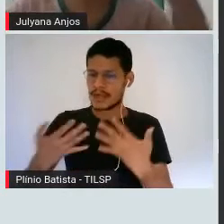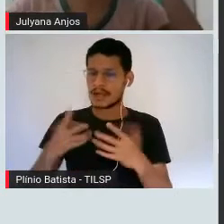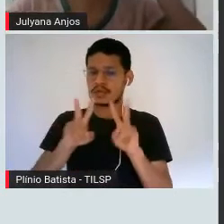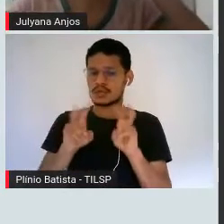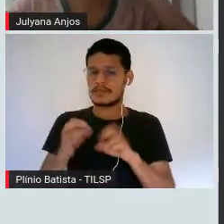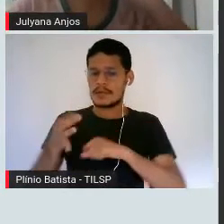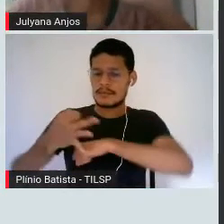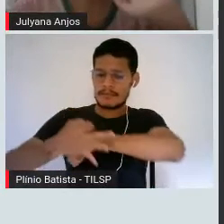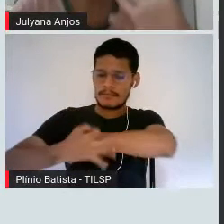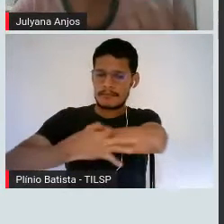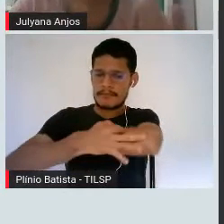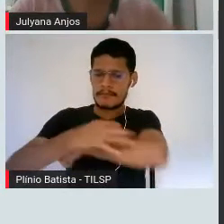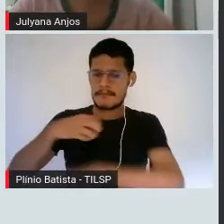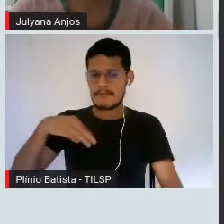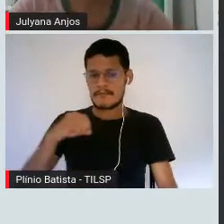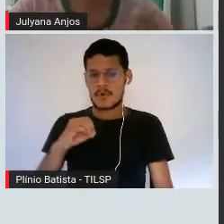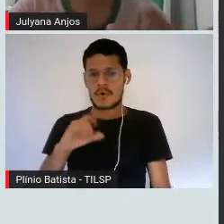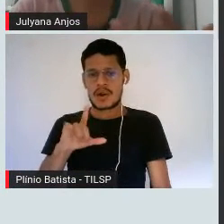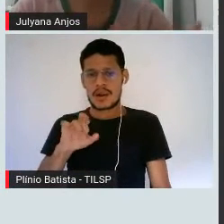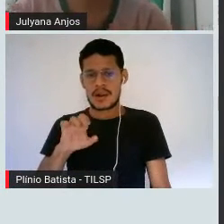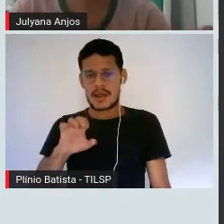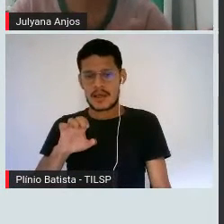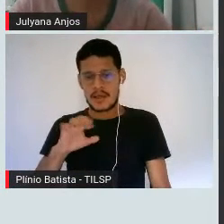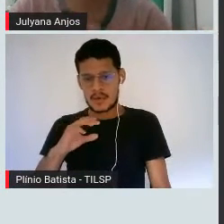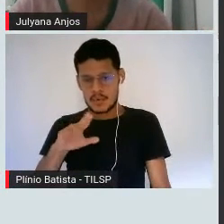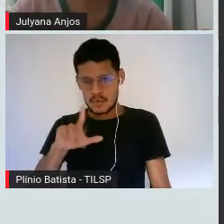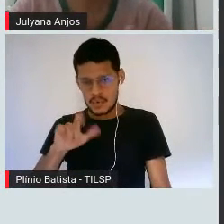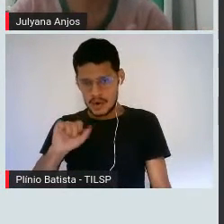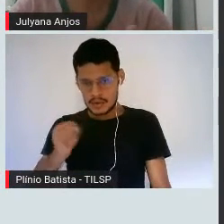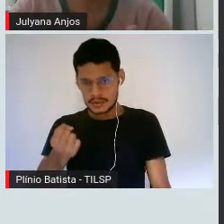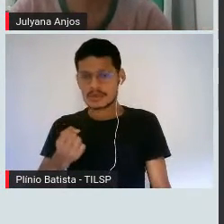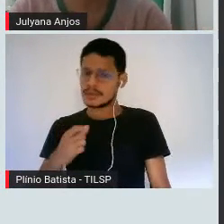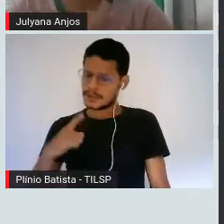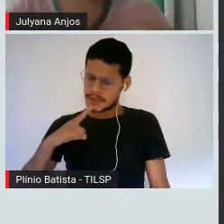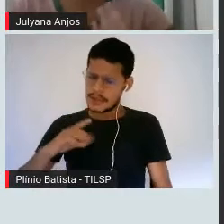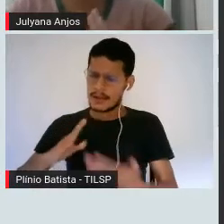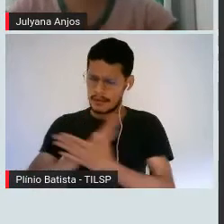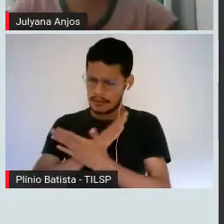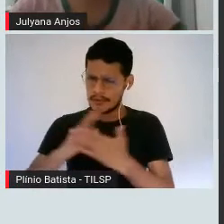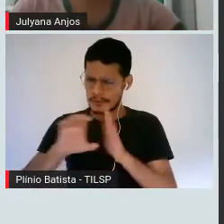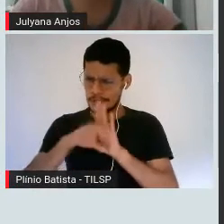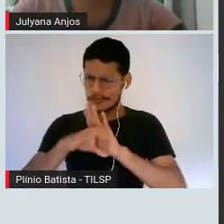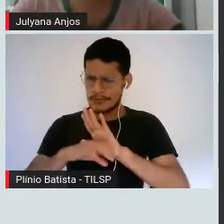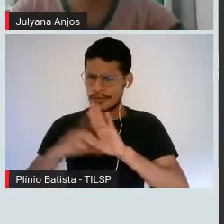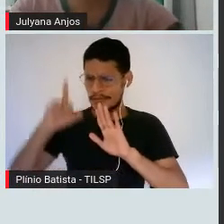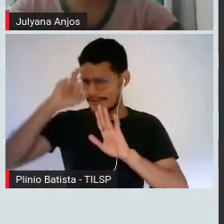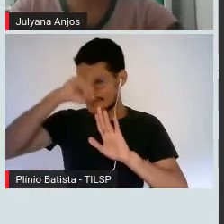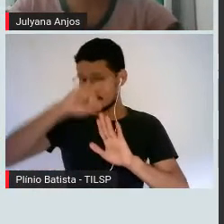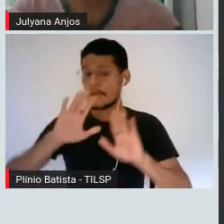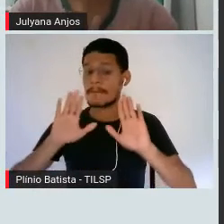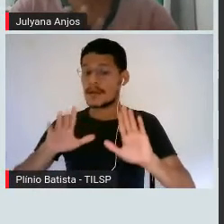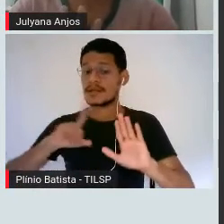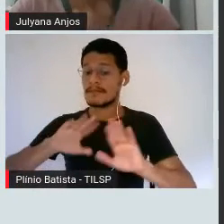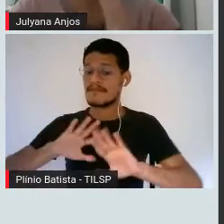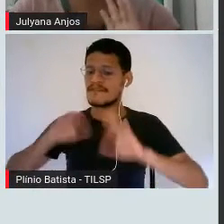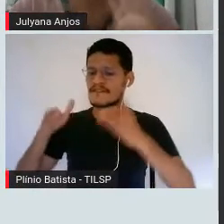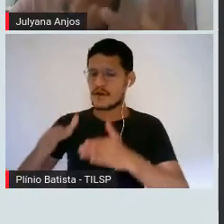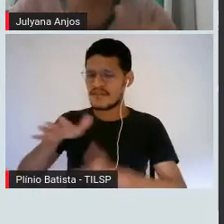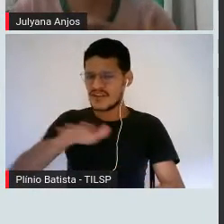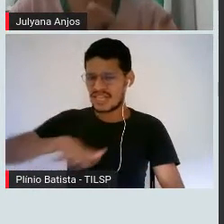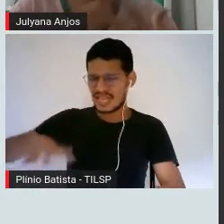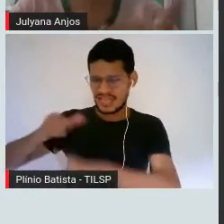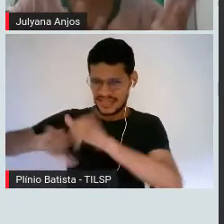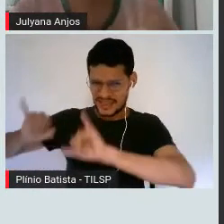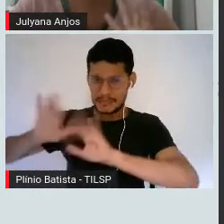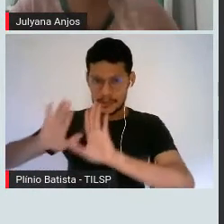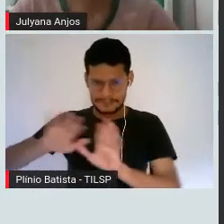existem, existem sim uns conceitos mais complexos dentro dessa questão, mas eles são voltados mais para a química. O que eu, assim,